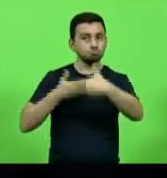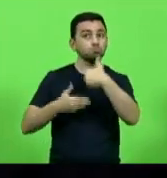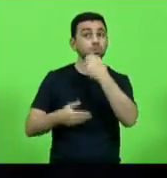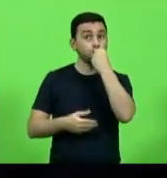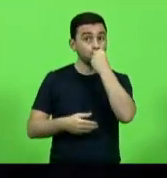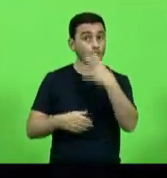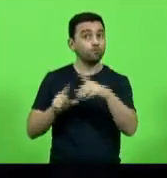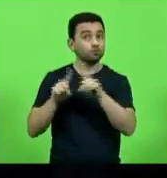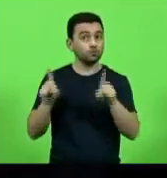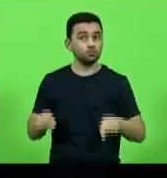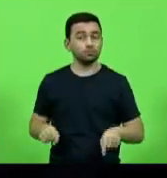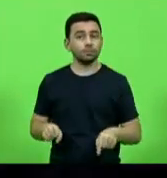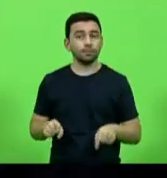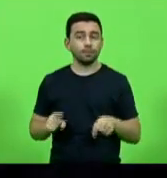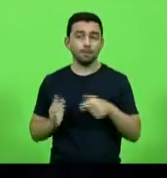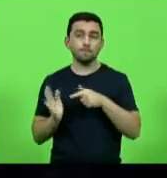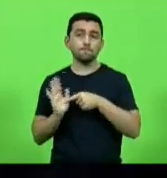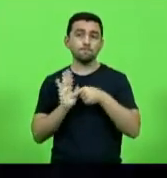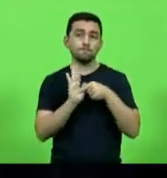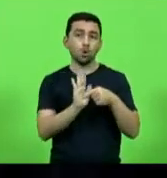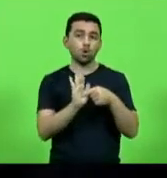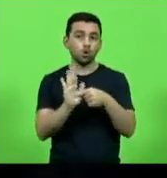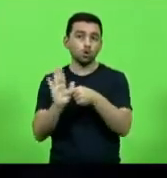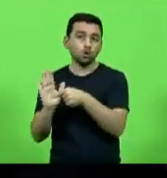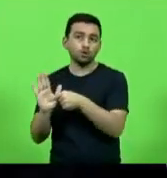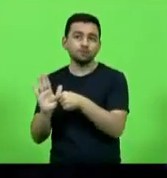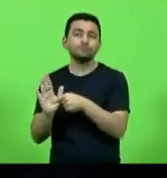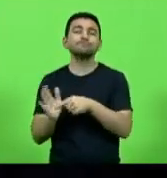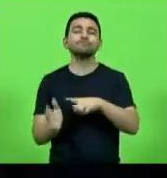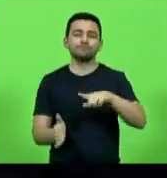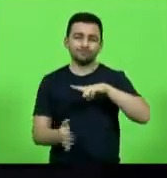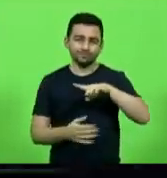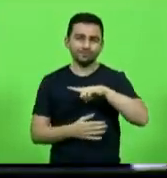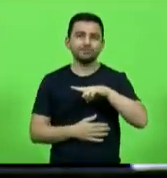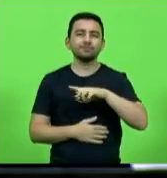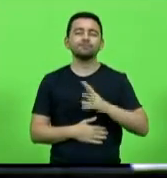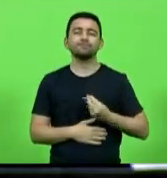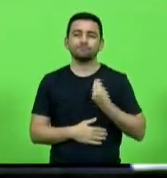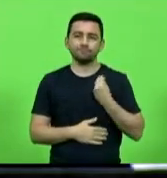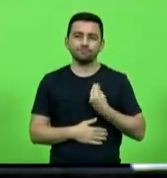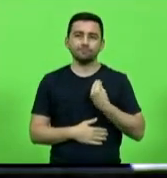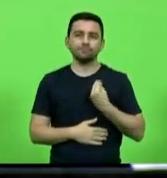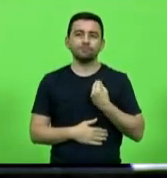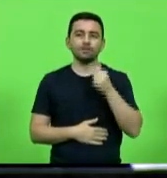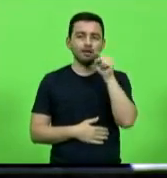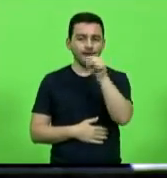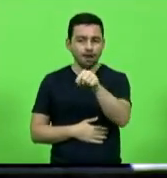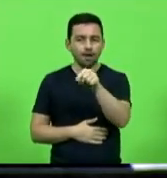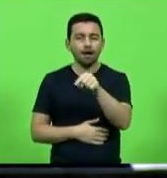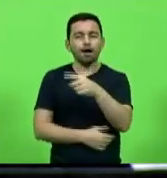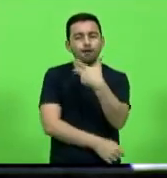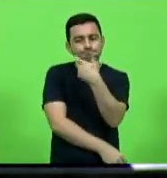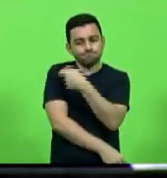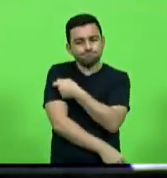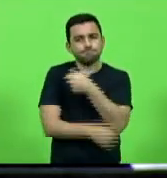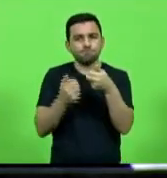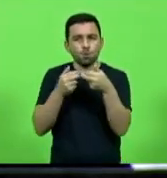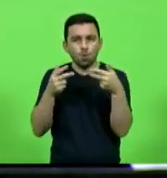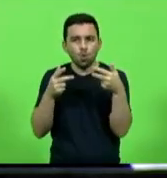funcionários que me mostraram e estavam lá as agulhas e as seringas